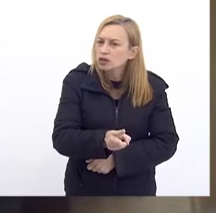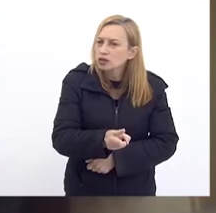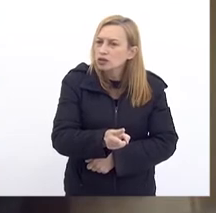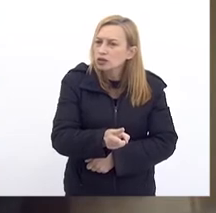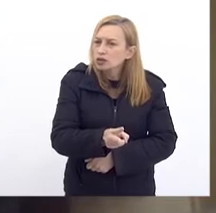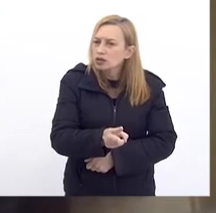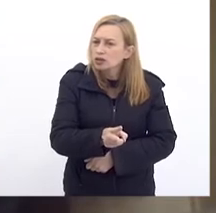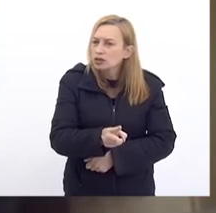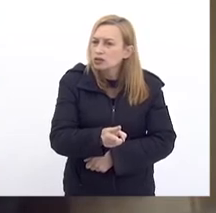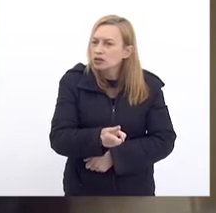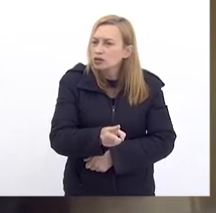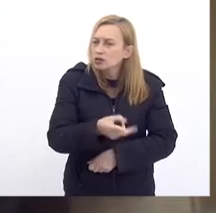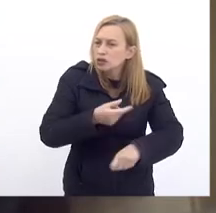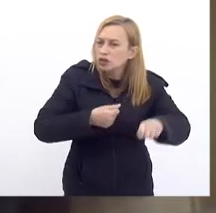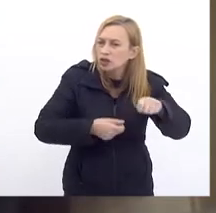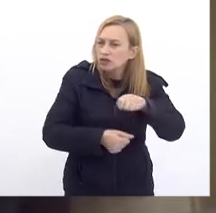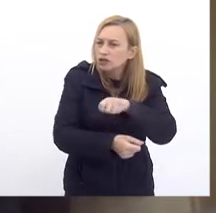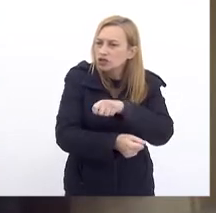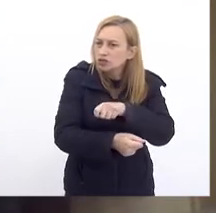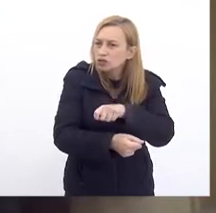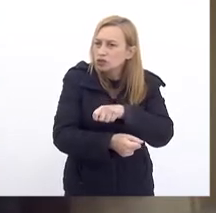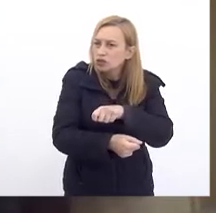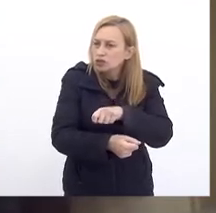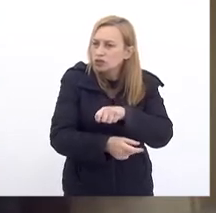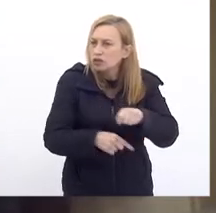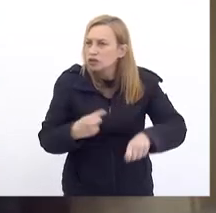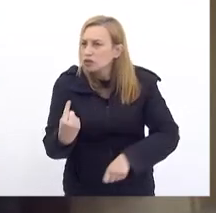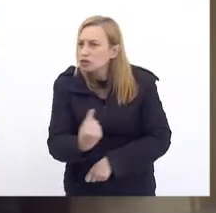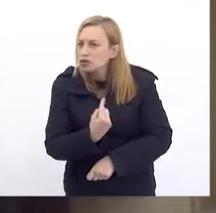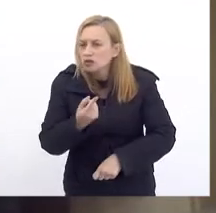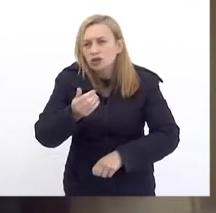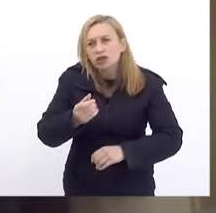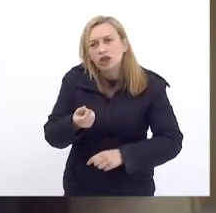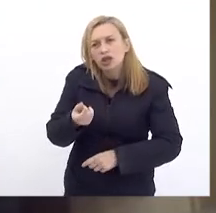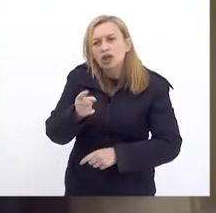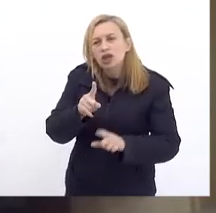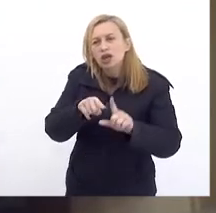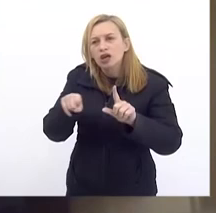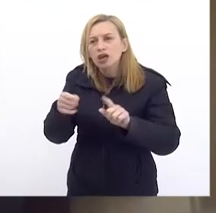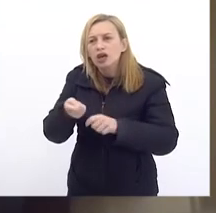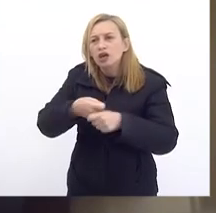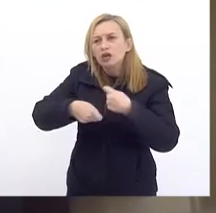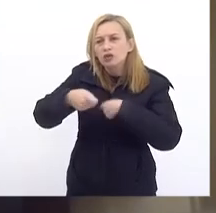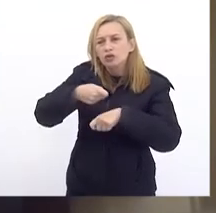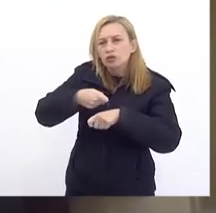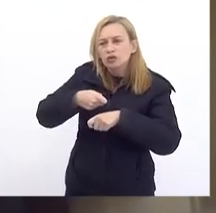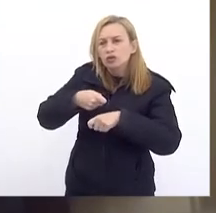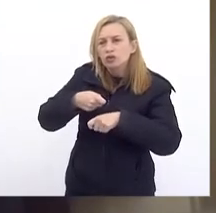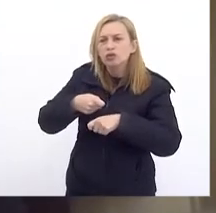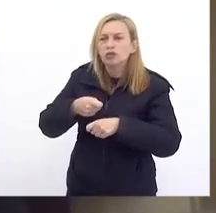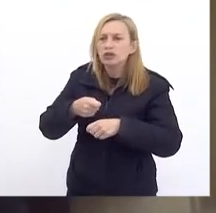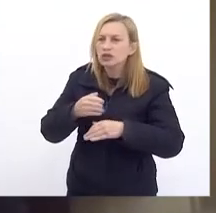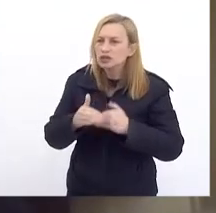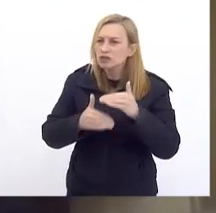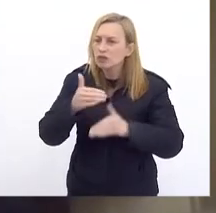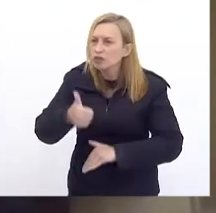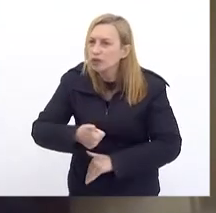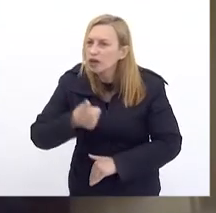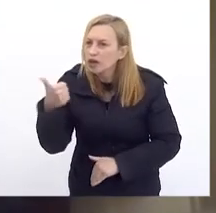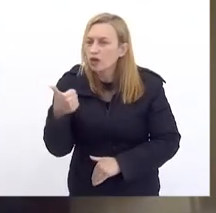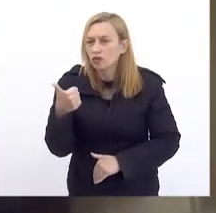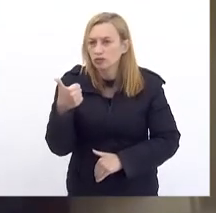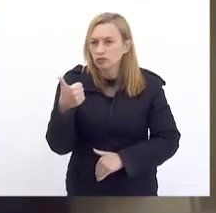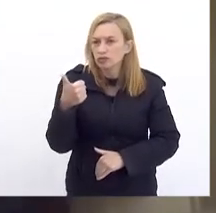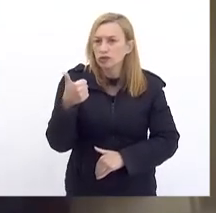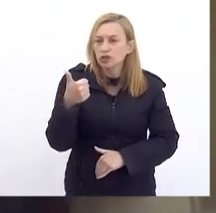promoção De investimentos Para que a nossa Economia Comece a andar Com as próprias Pernas Isso